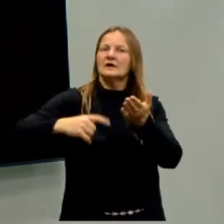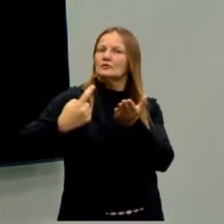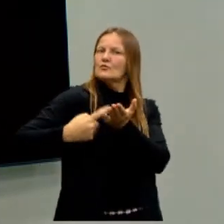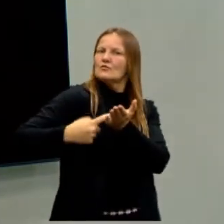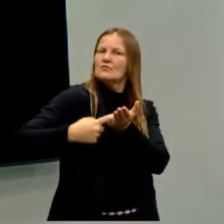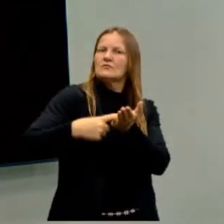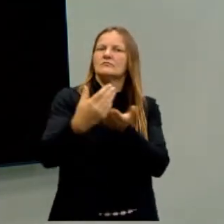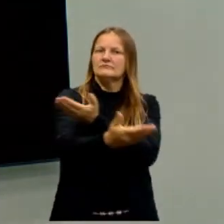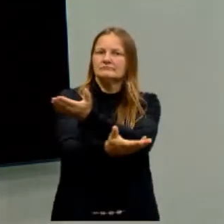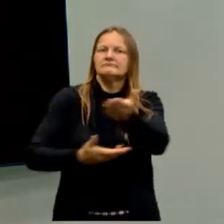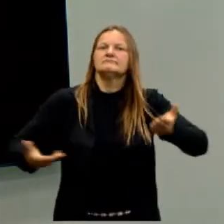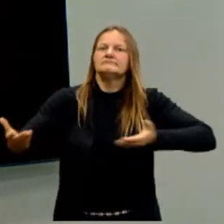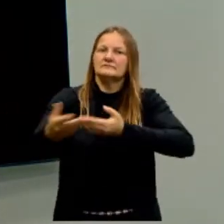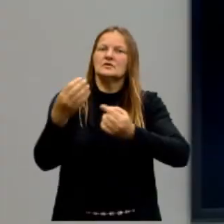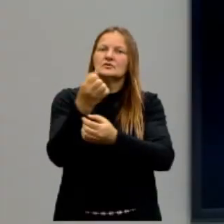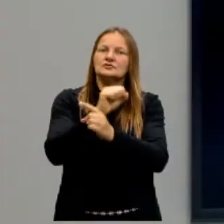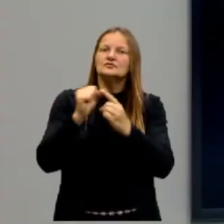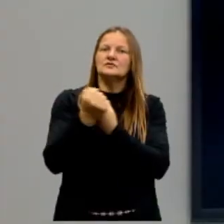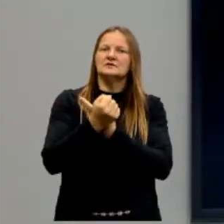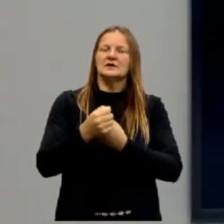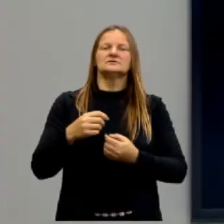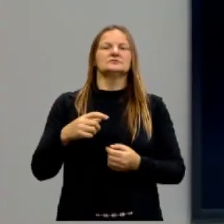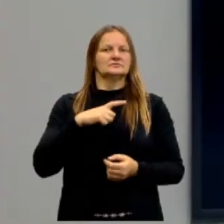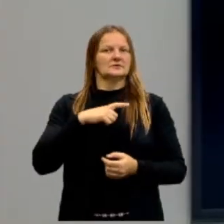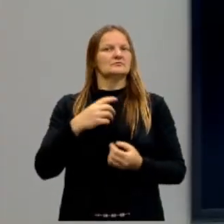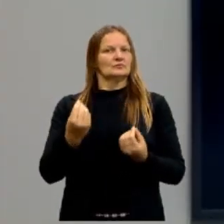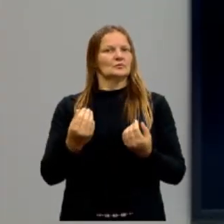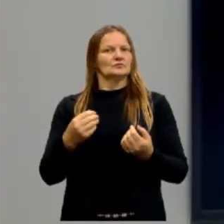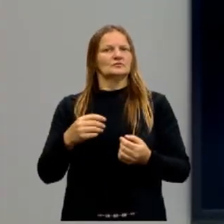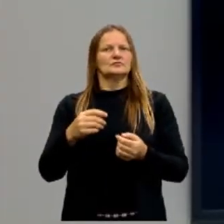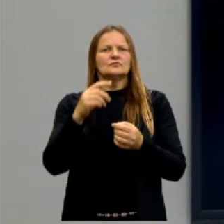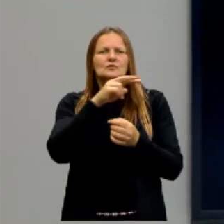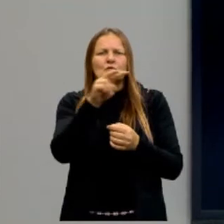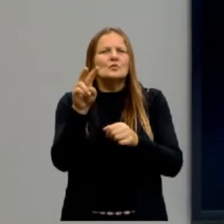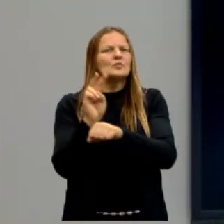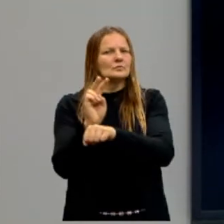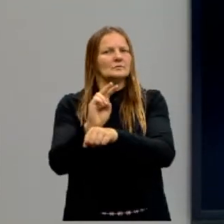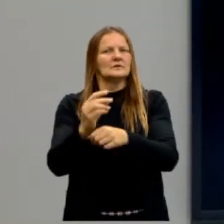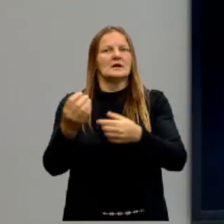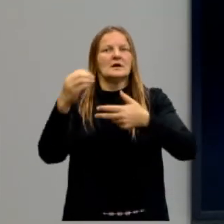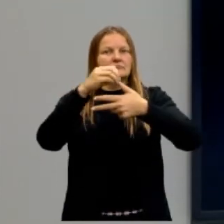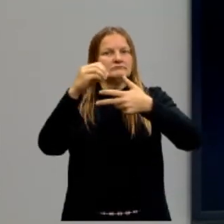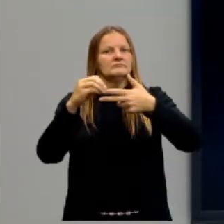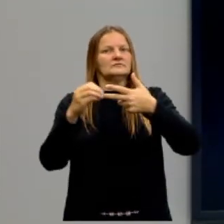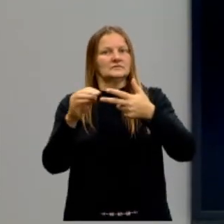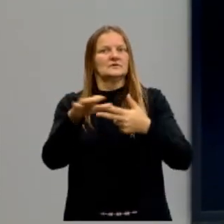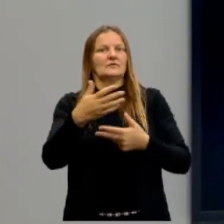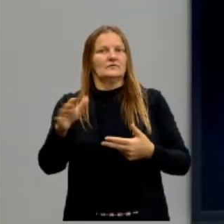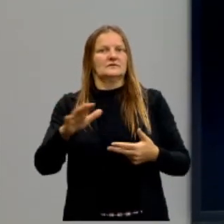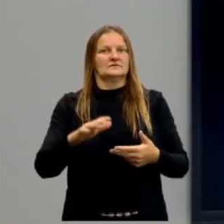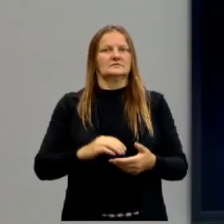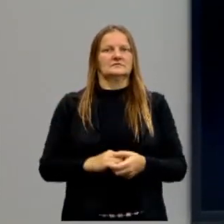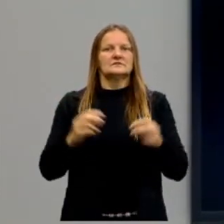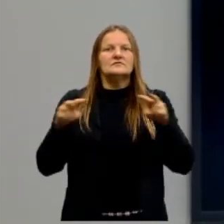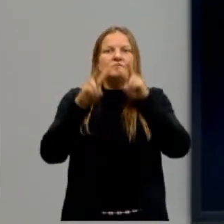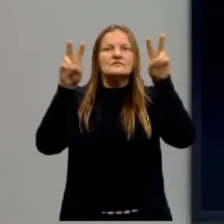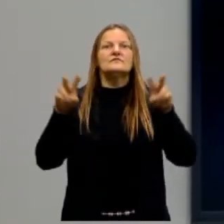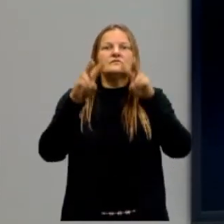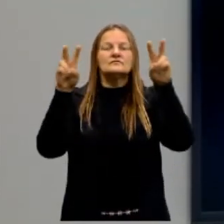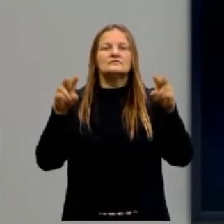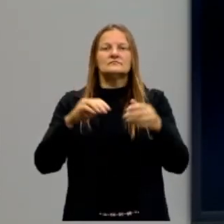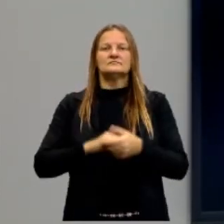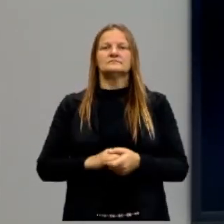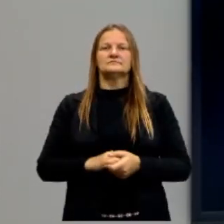Esses dois pensadores estão muito em moda, só não deixam passar, porque eles vão aparecer dentro da nossa visão mais no futuro.